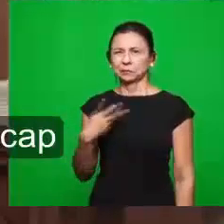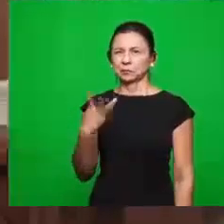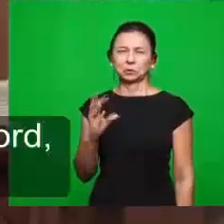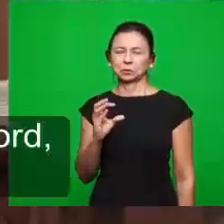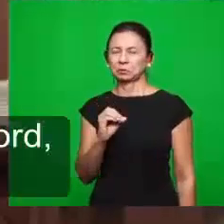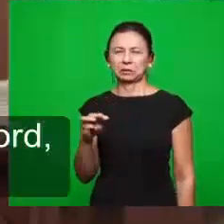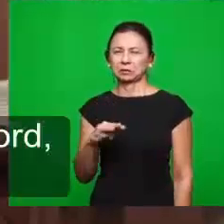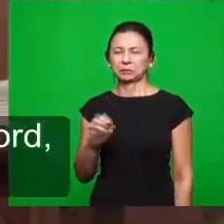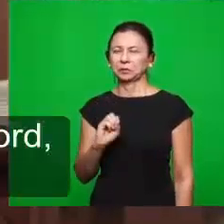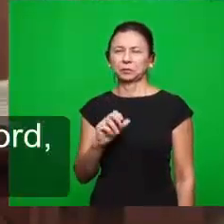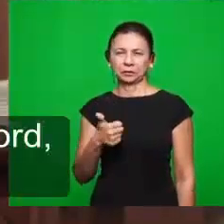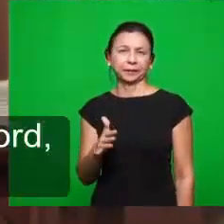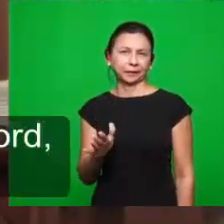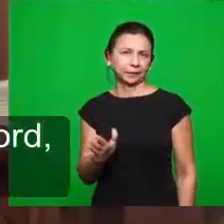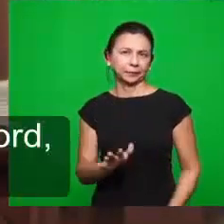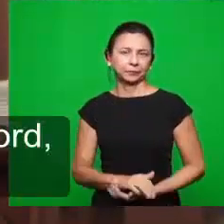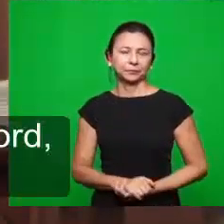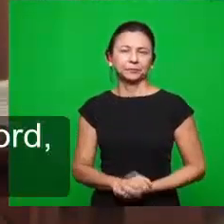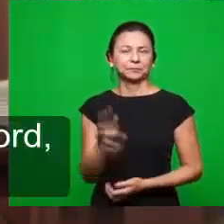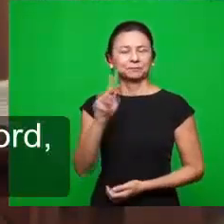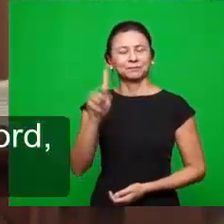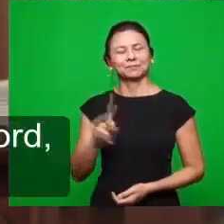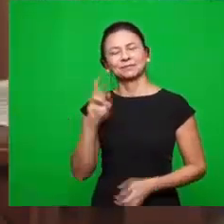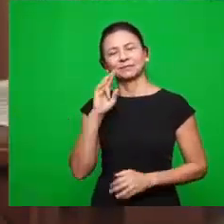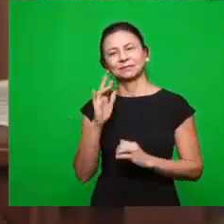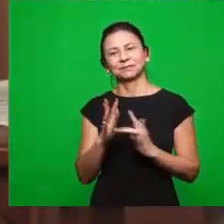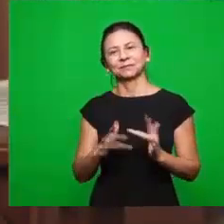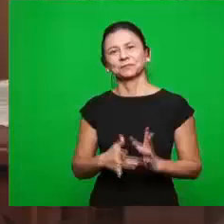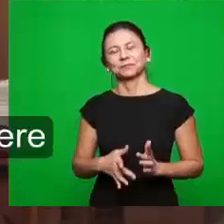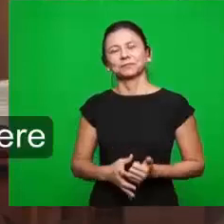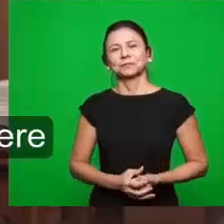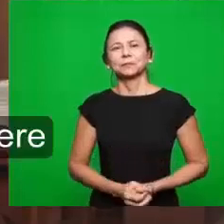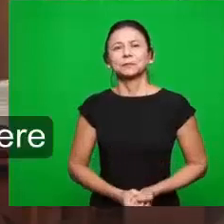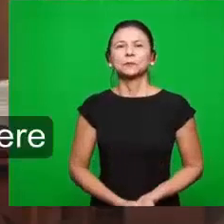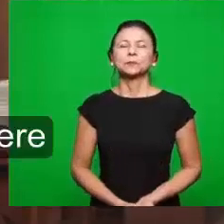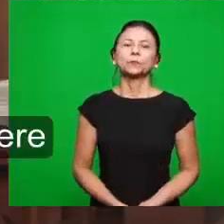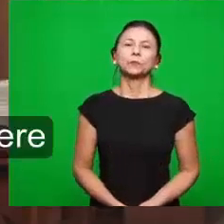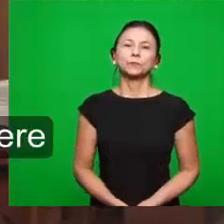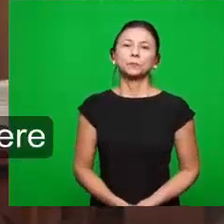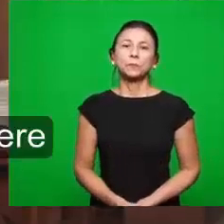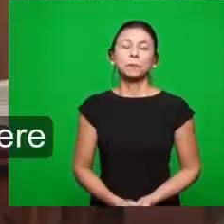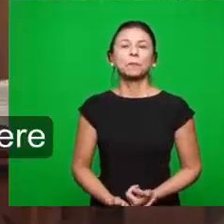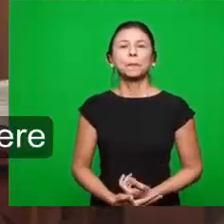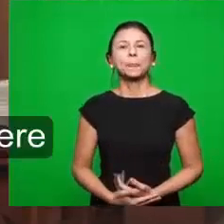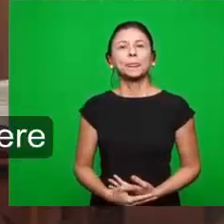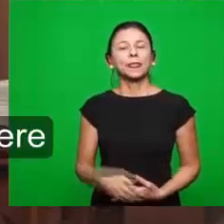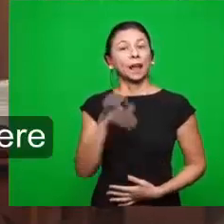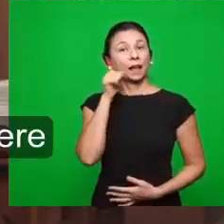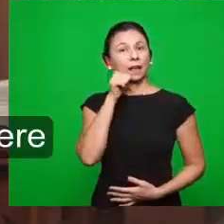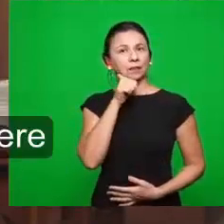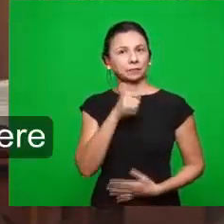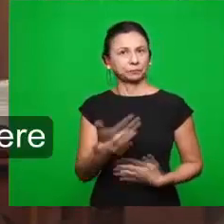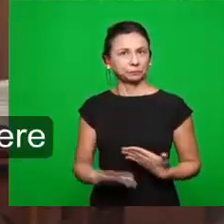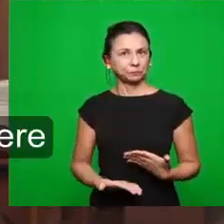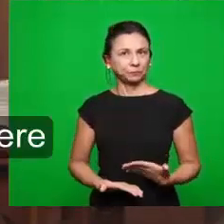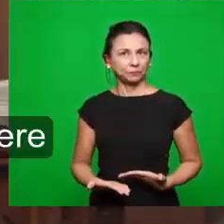quarenta minutos e fica bom. Queridos, a paz do Senhor. Irmãos, as irmãs, as senhoras,